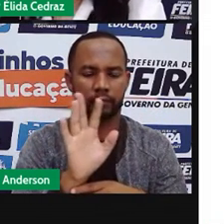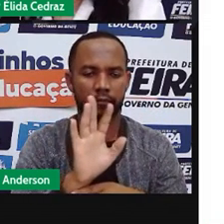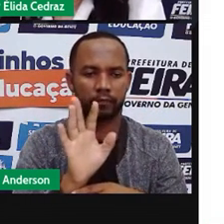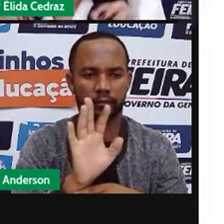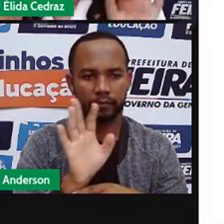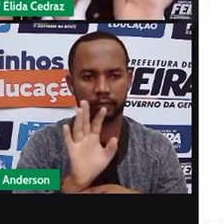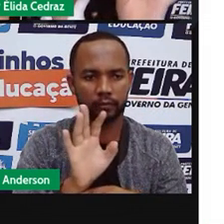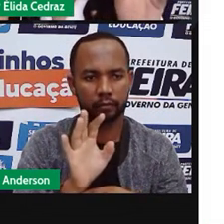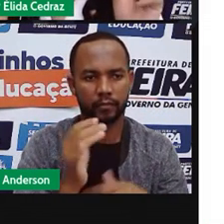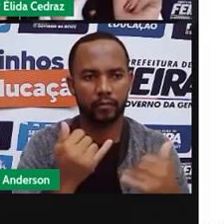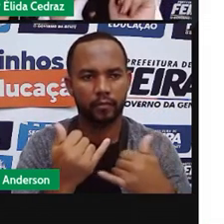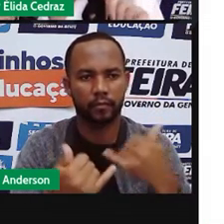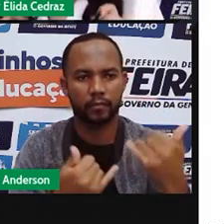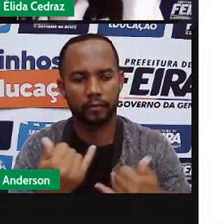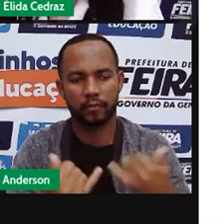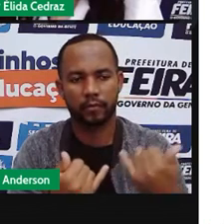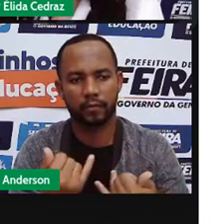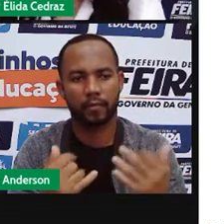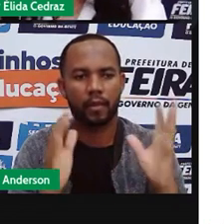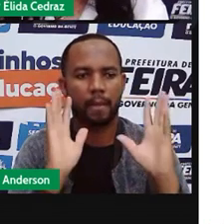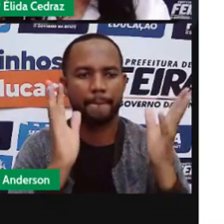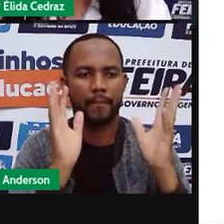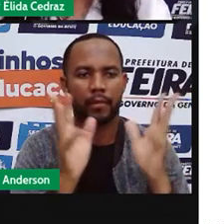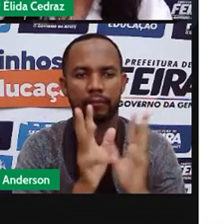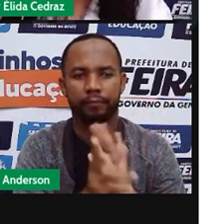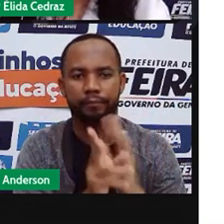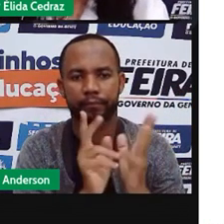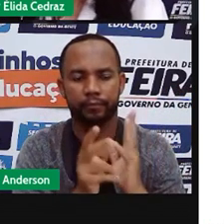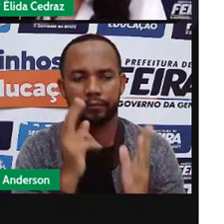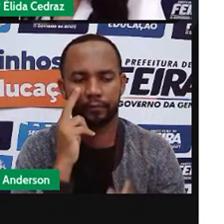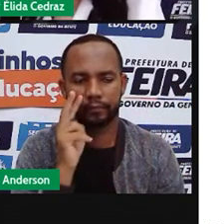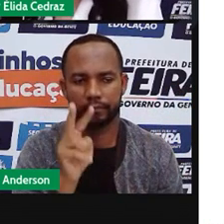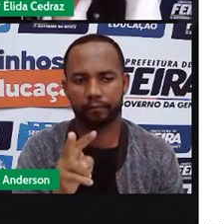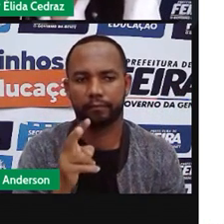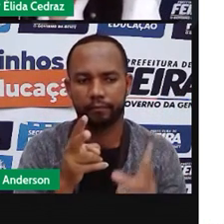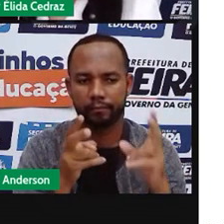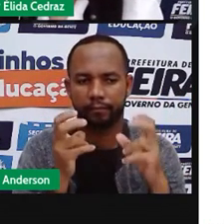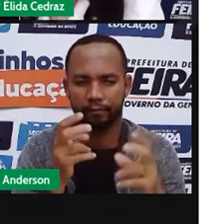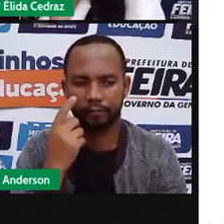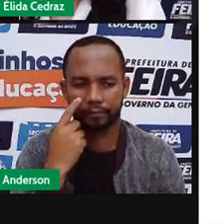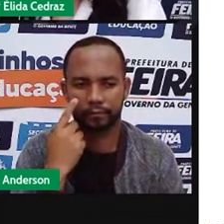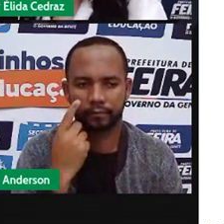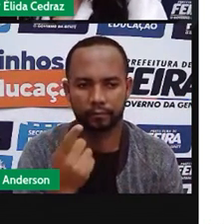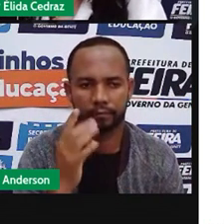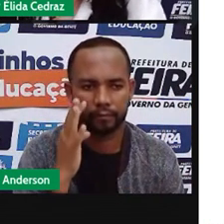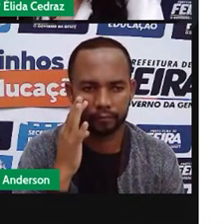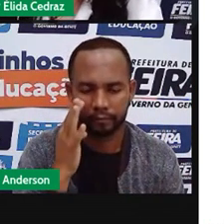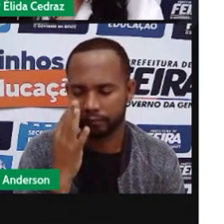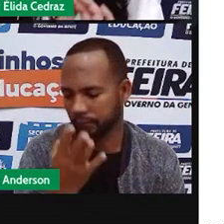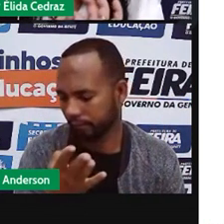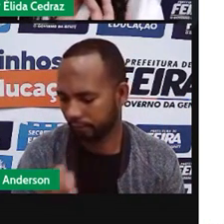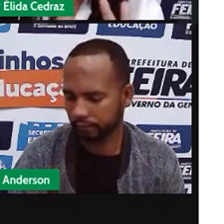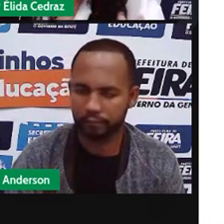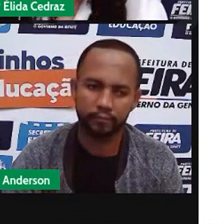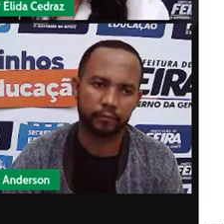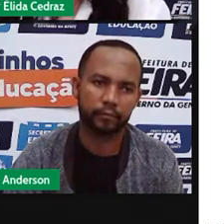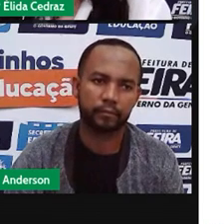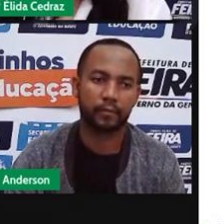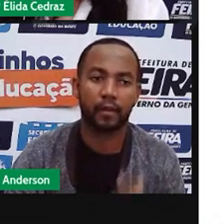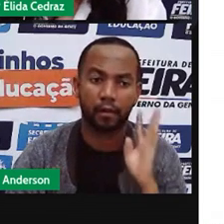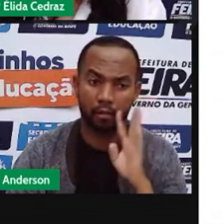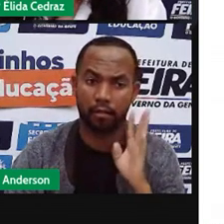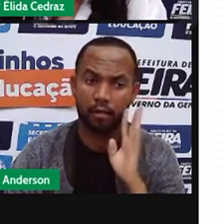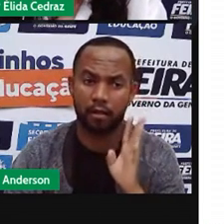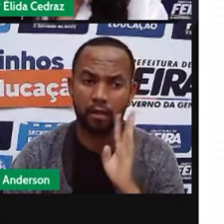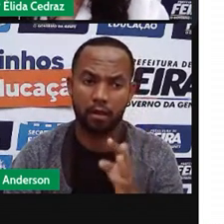sombras feitas com as mãos. Eu quero que você preste bastante atenção, porque além de ser